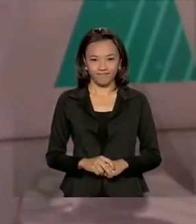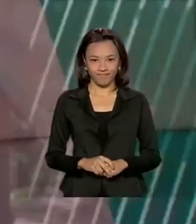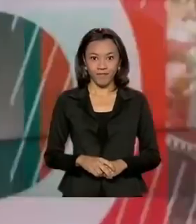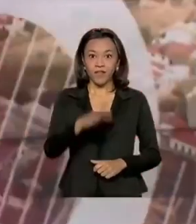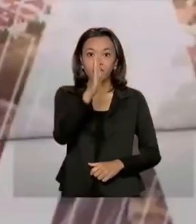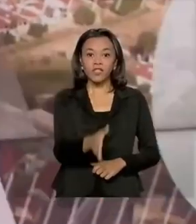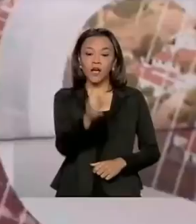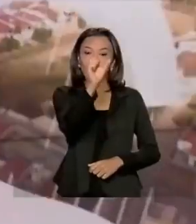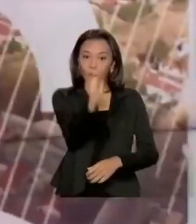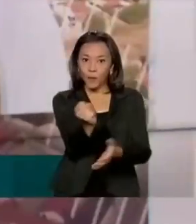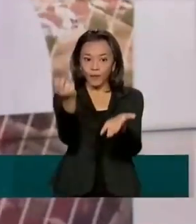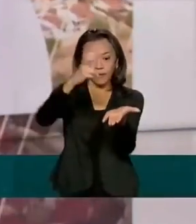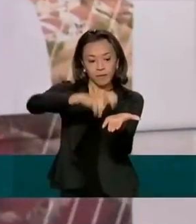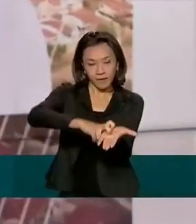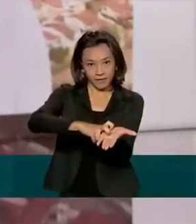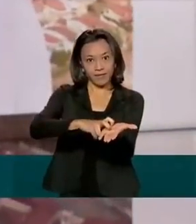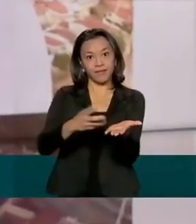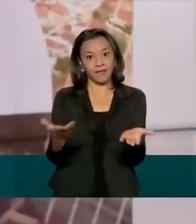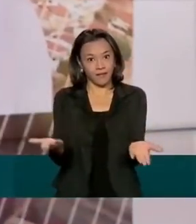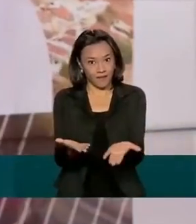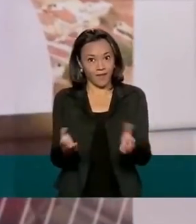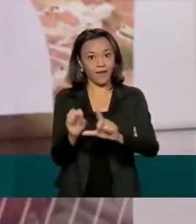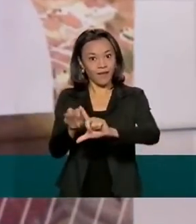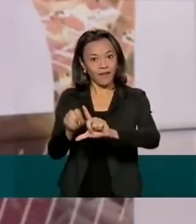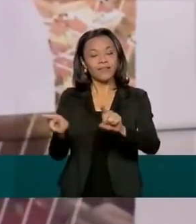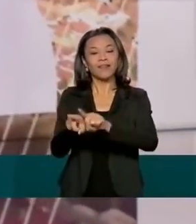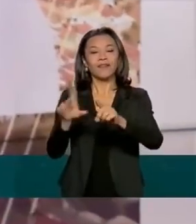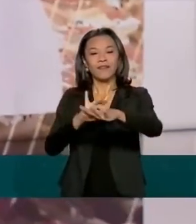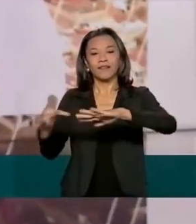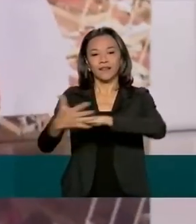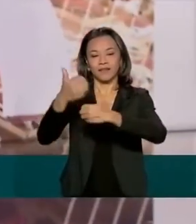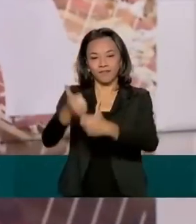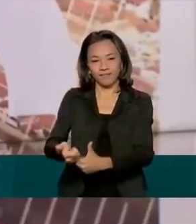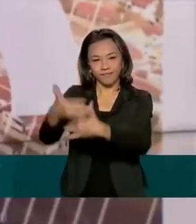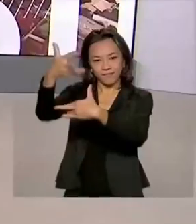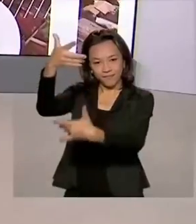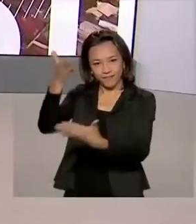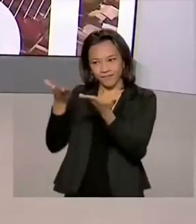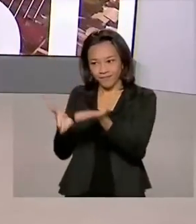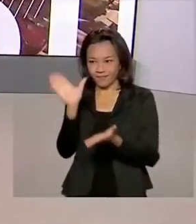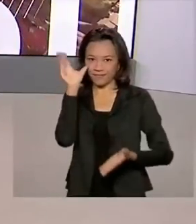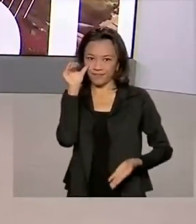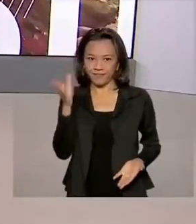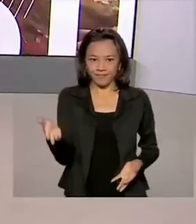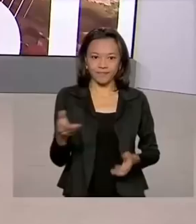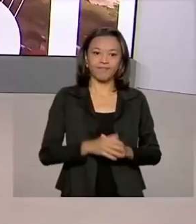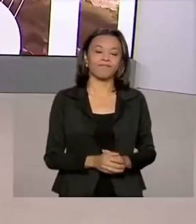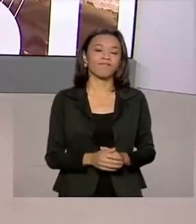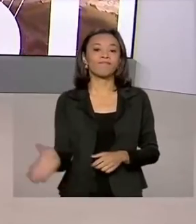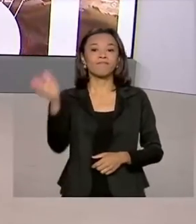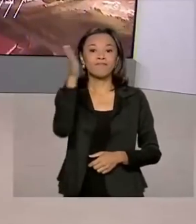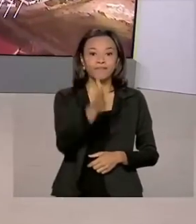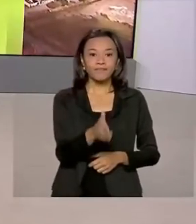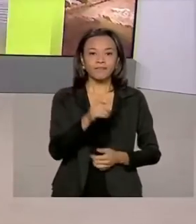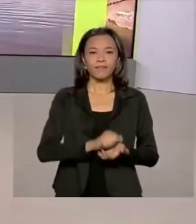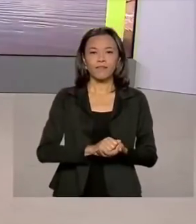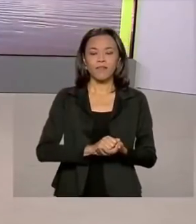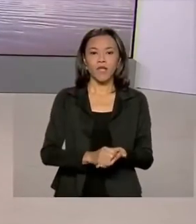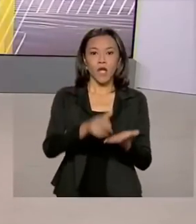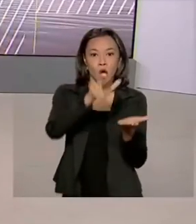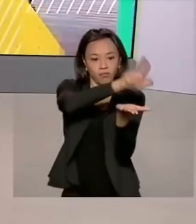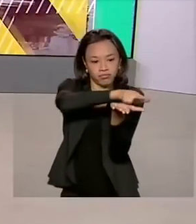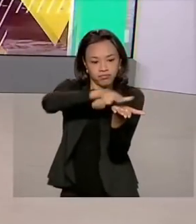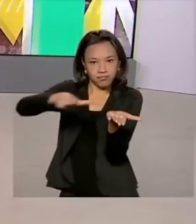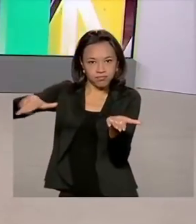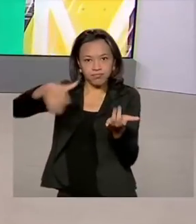Oito horas agora, estamos ao vivo também pelas redes sociais. A taxa de ocupação de leitos para